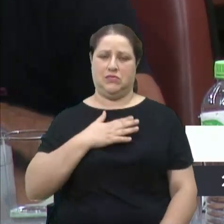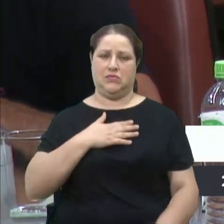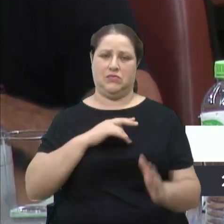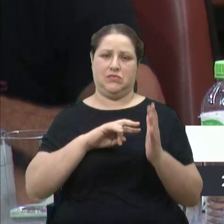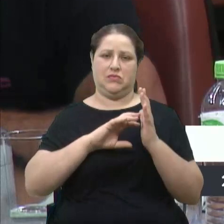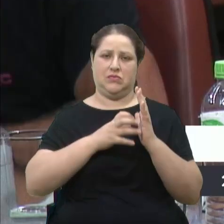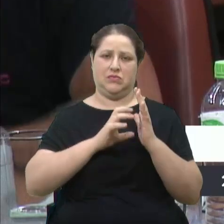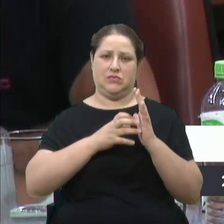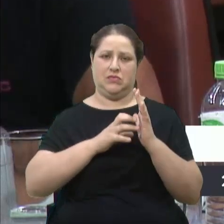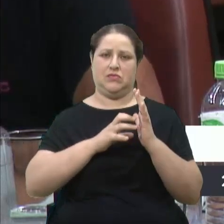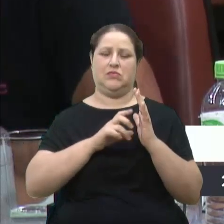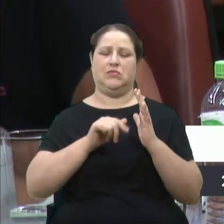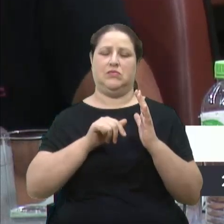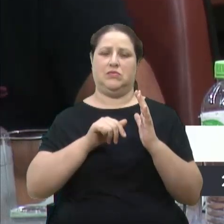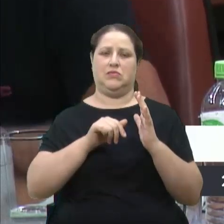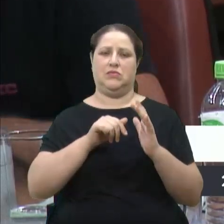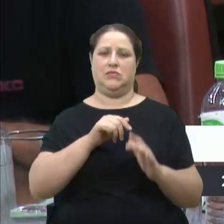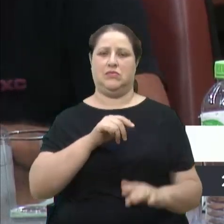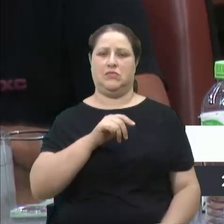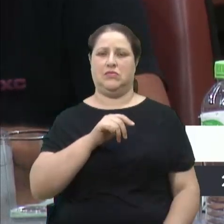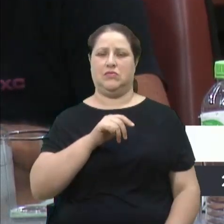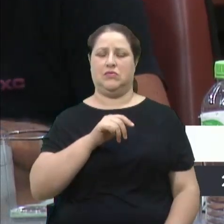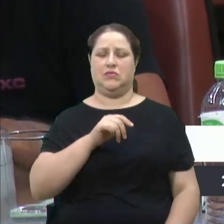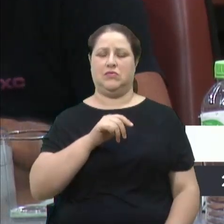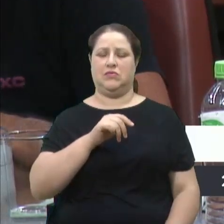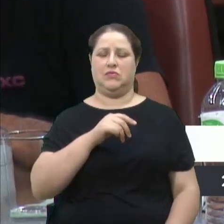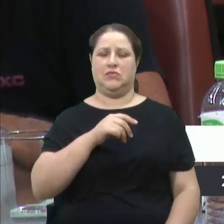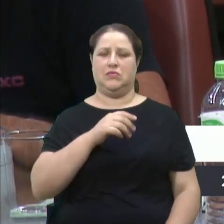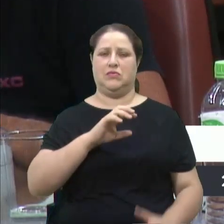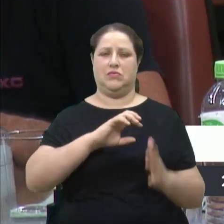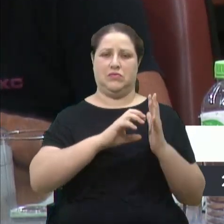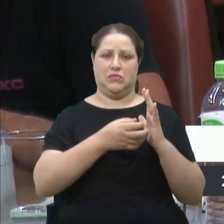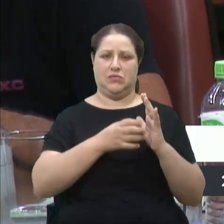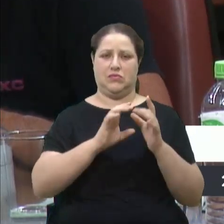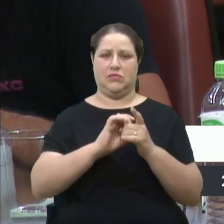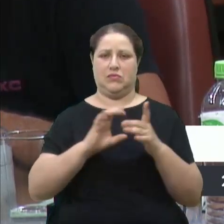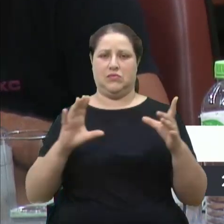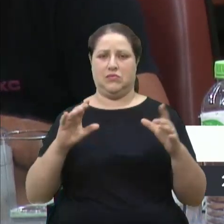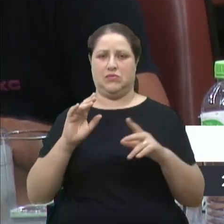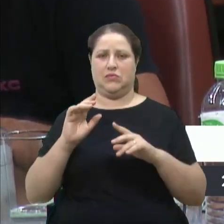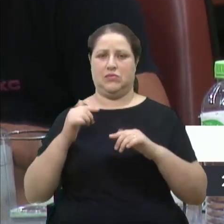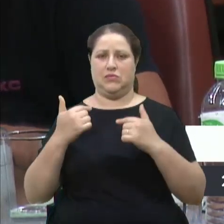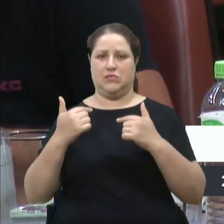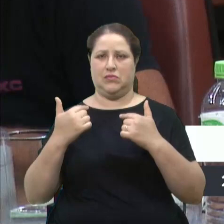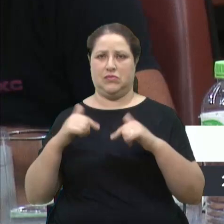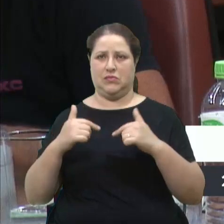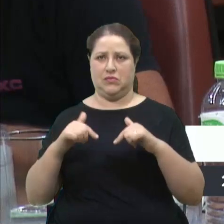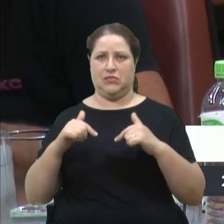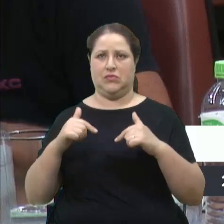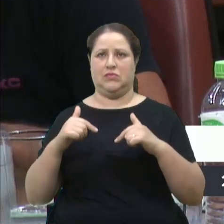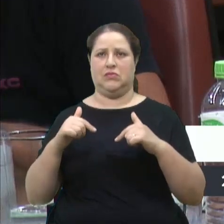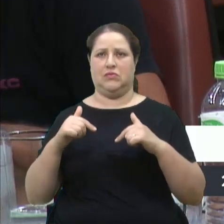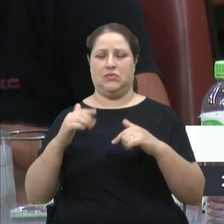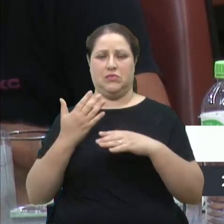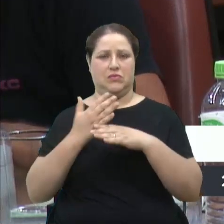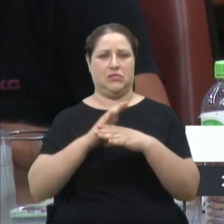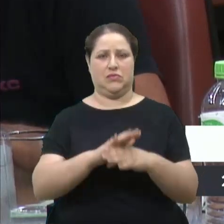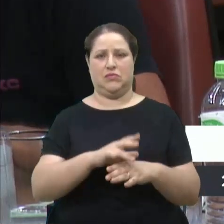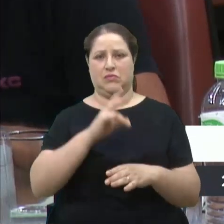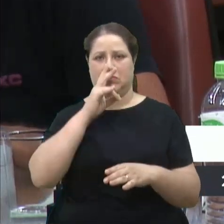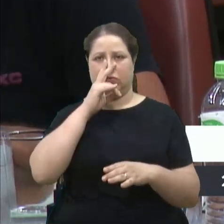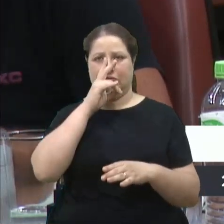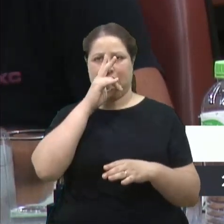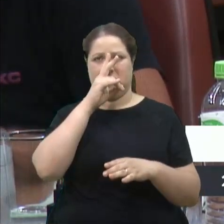enquanto partido democrático, trabalhista, nós ajudamos e muito nos direitos dos trabalhadores.